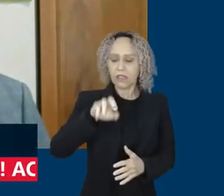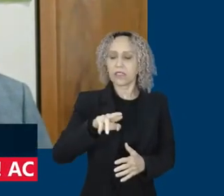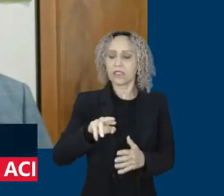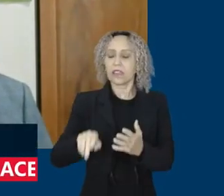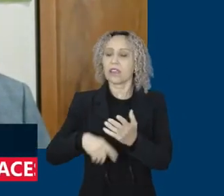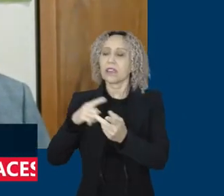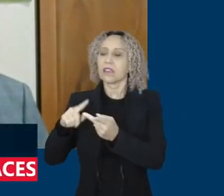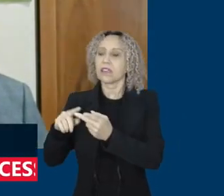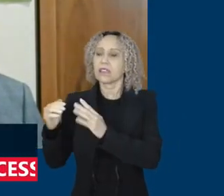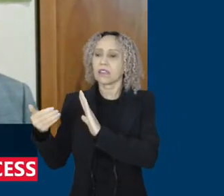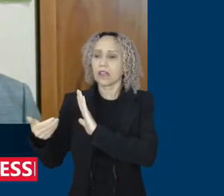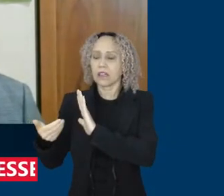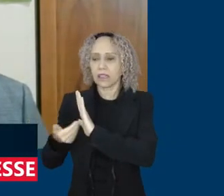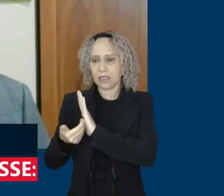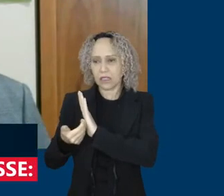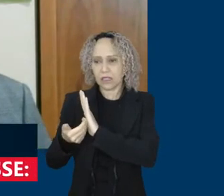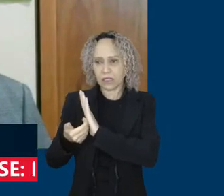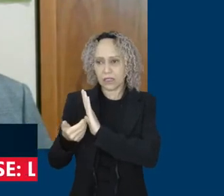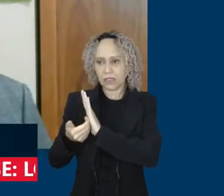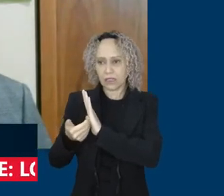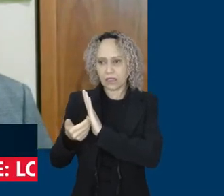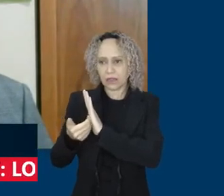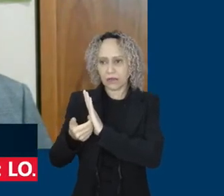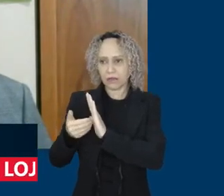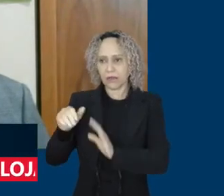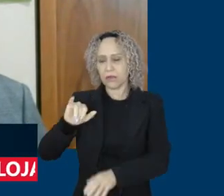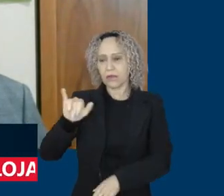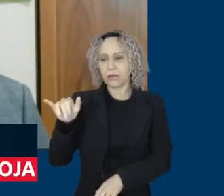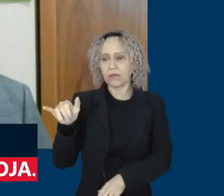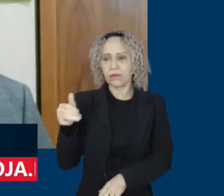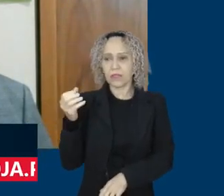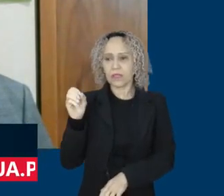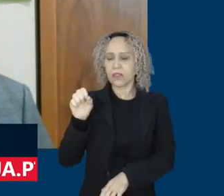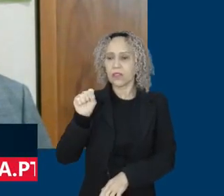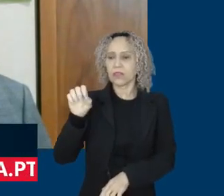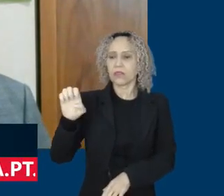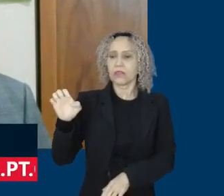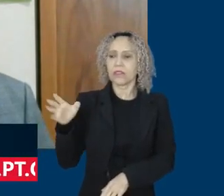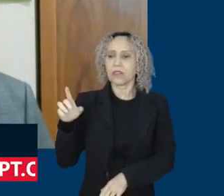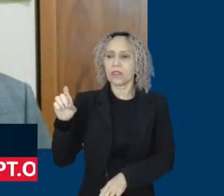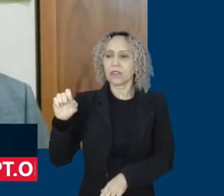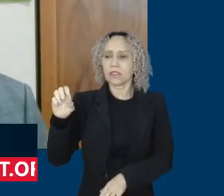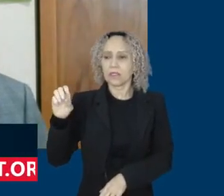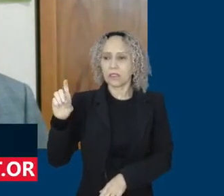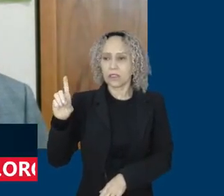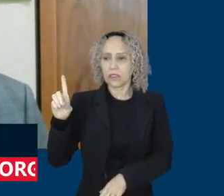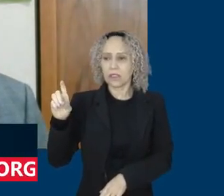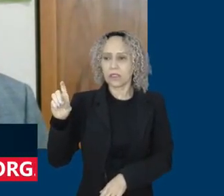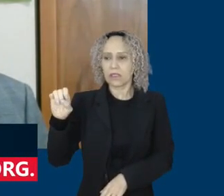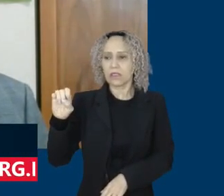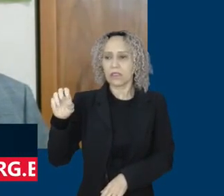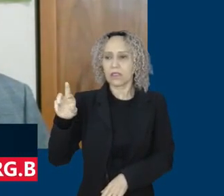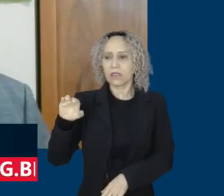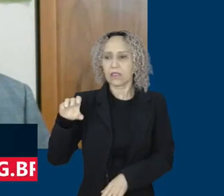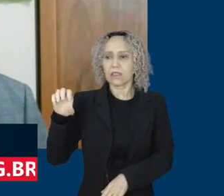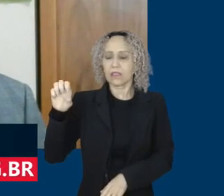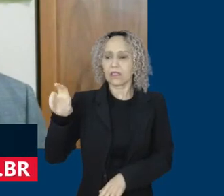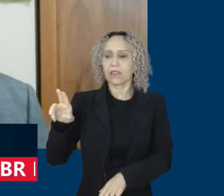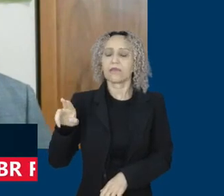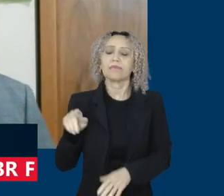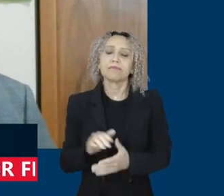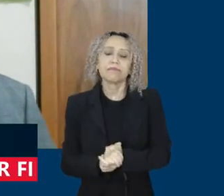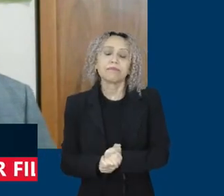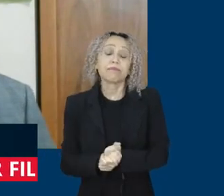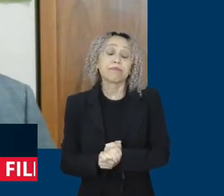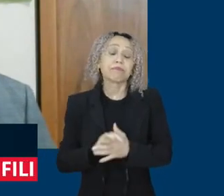dúvida, inclusive, quanto ao número de parlamentares que cabe ao Partido dos Trabalhadores, viu? porque pelo cálculo